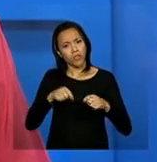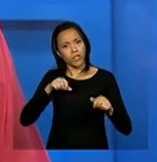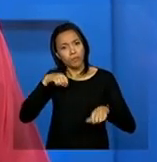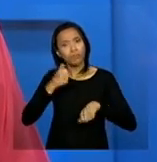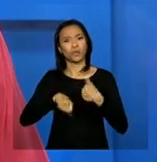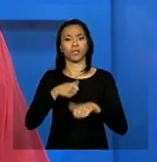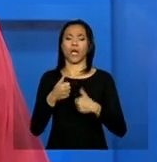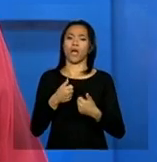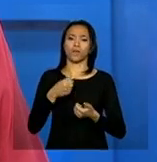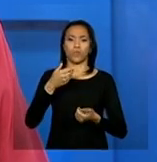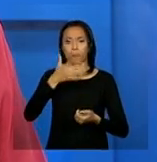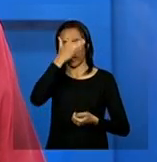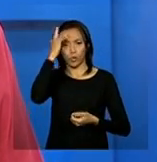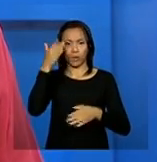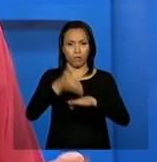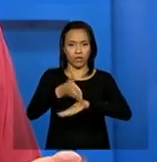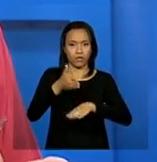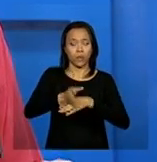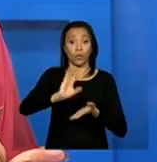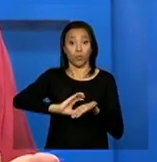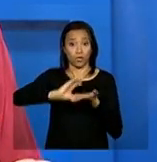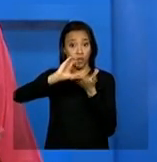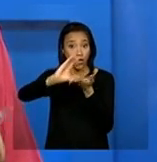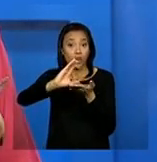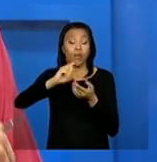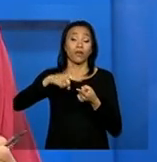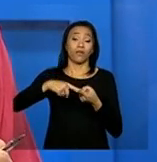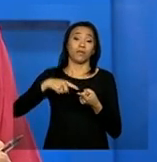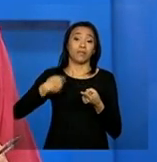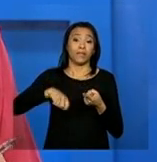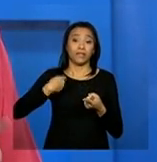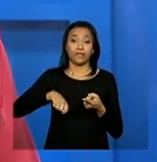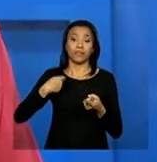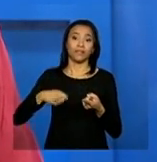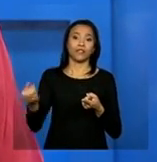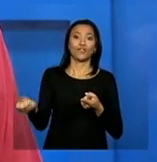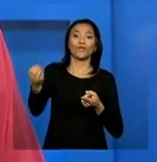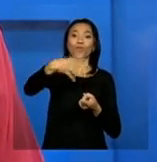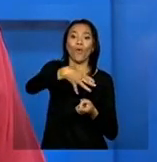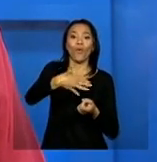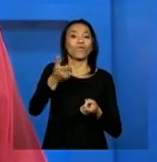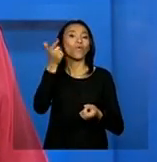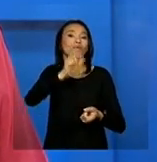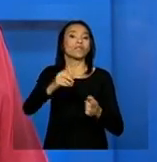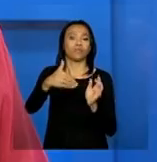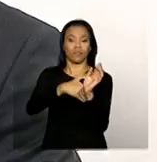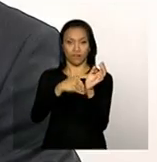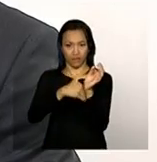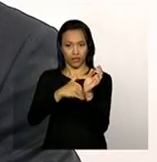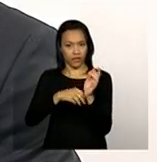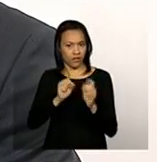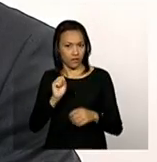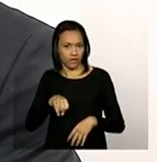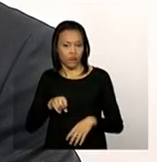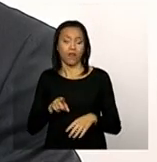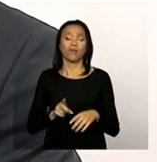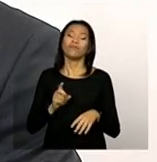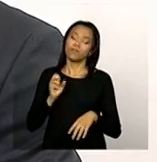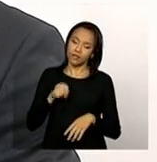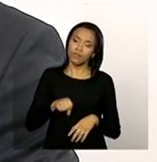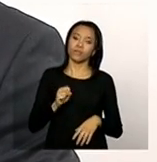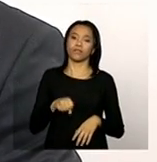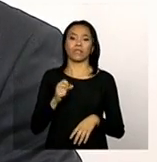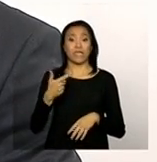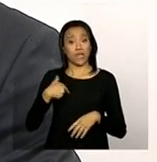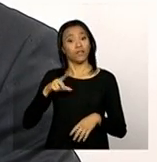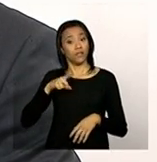conselheiro, então aí precisa realmente fazer esse novo cadastro para você ter essa nova senha? Sim. Normalmente, eles